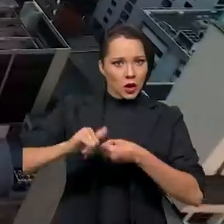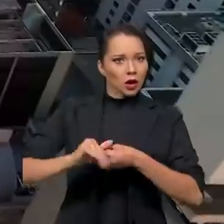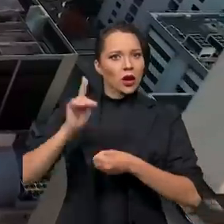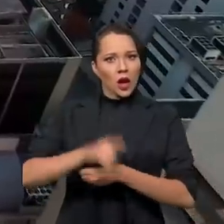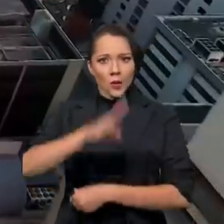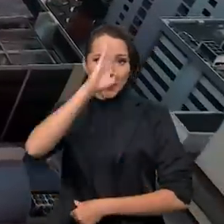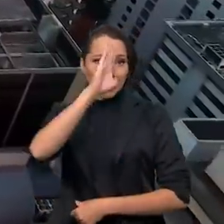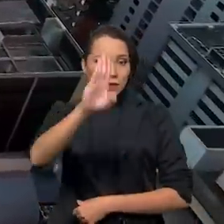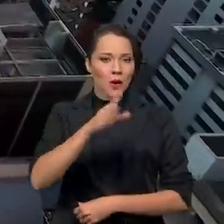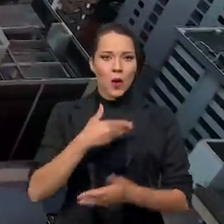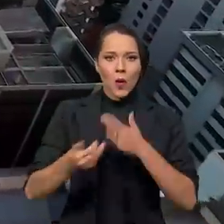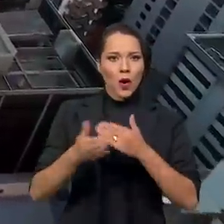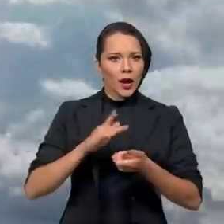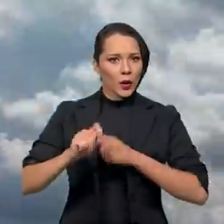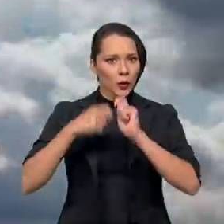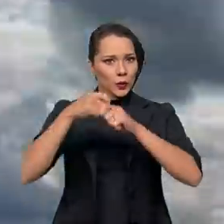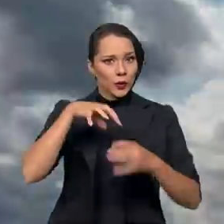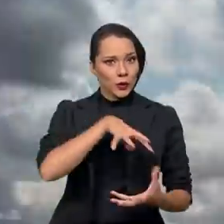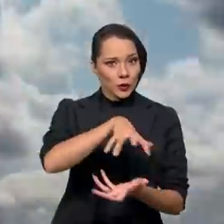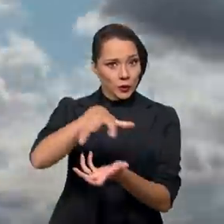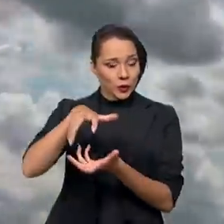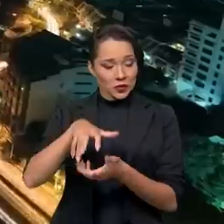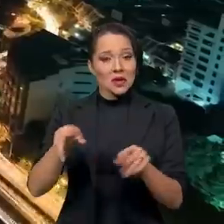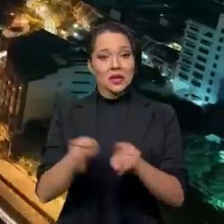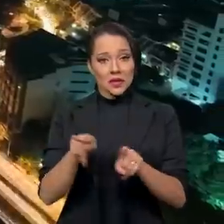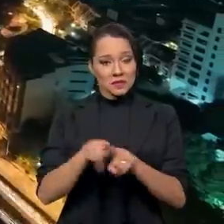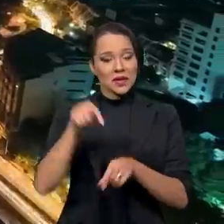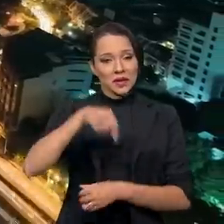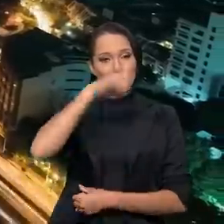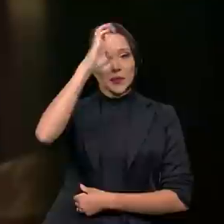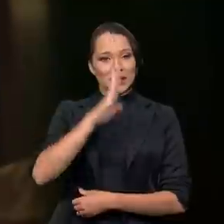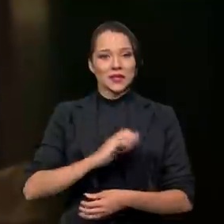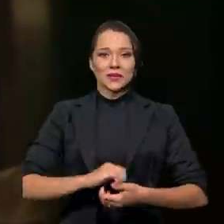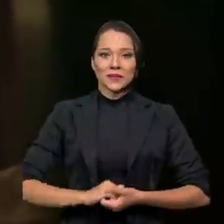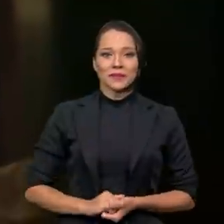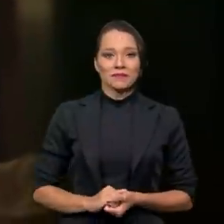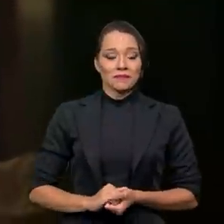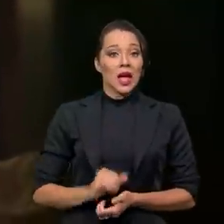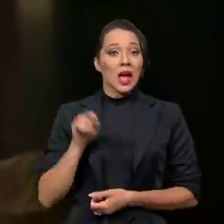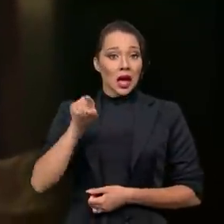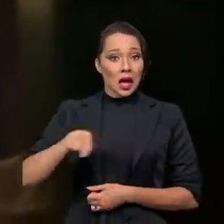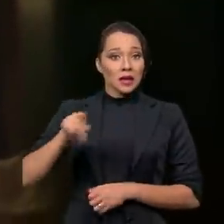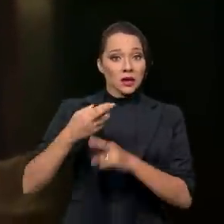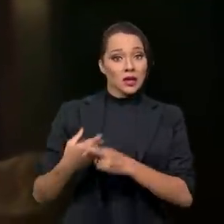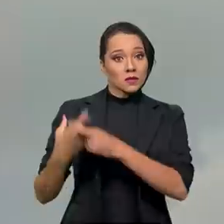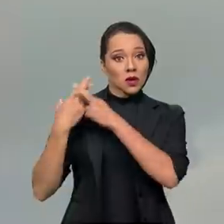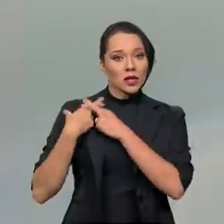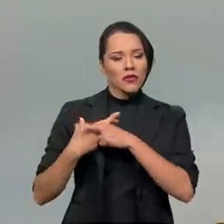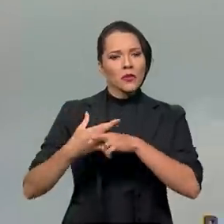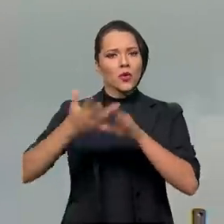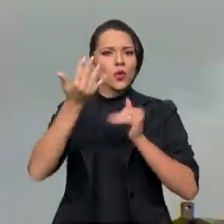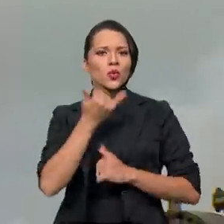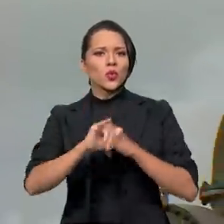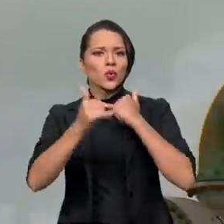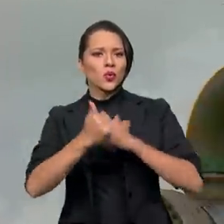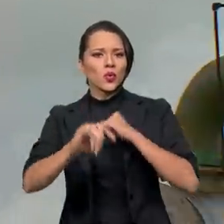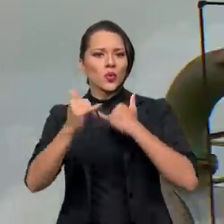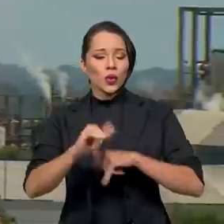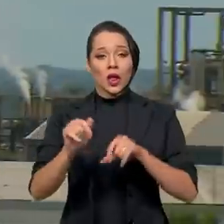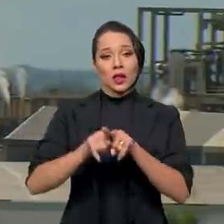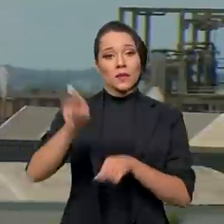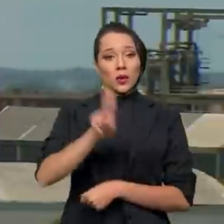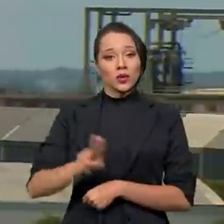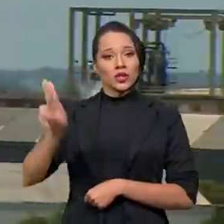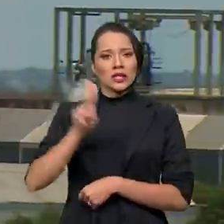predominantes em qualquer economia do mundo, inclusive aqui no Brasil. Eles são responsáveis por gerar energia e